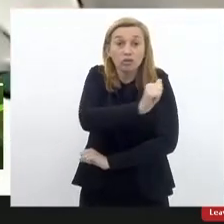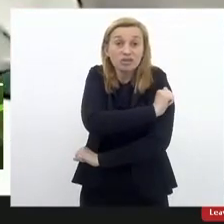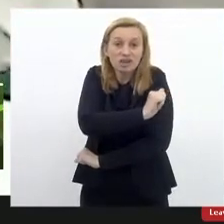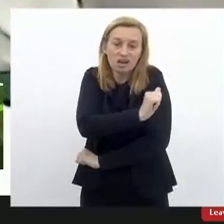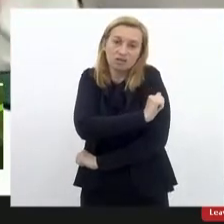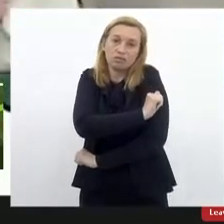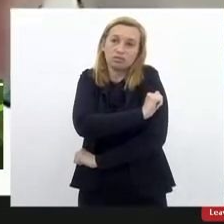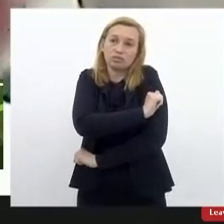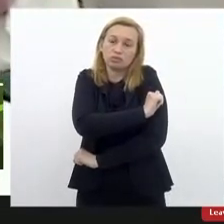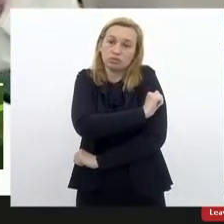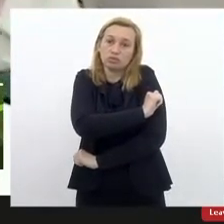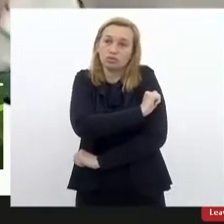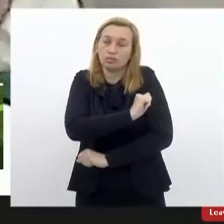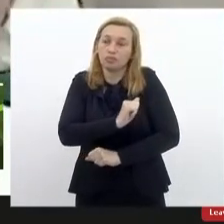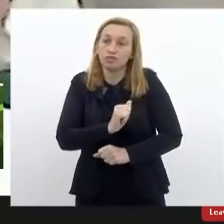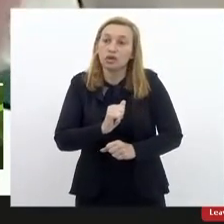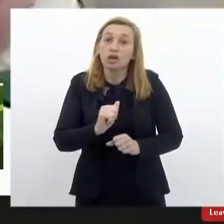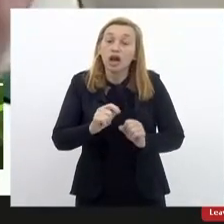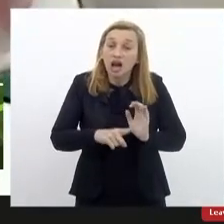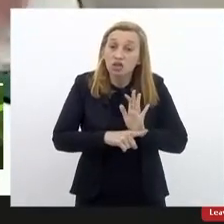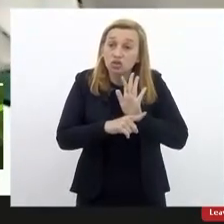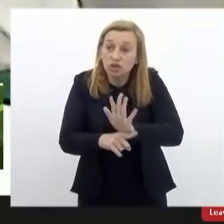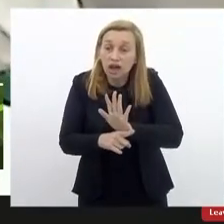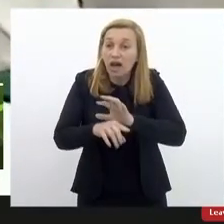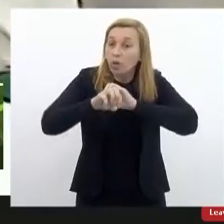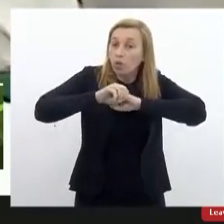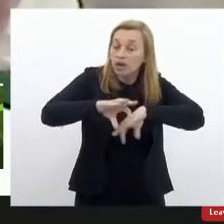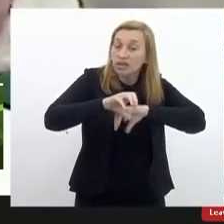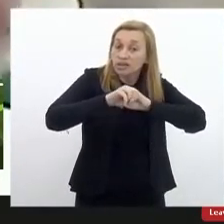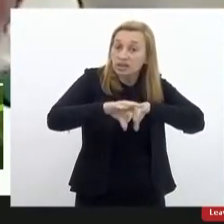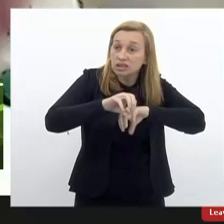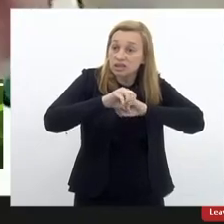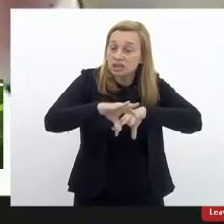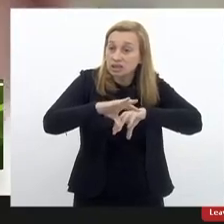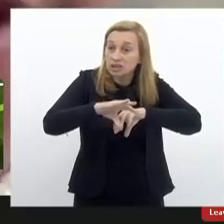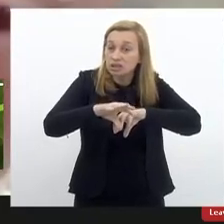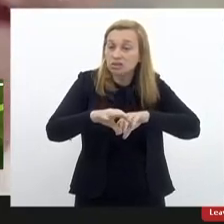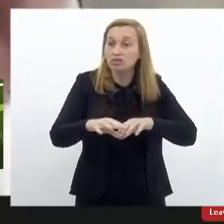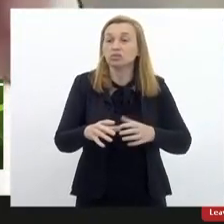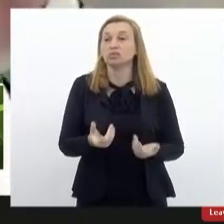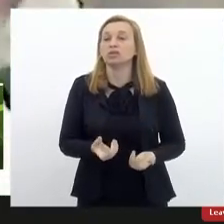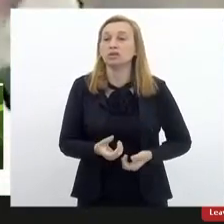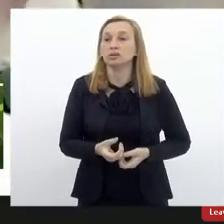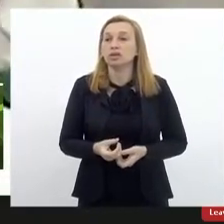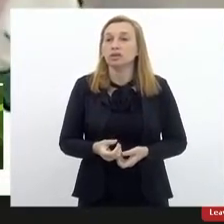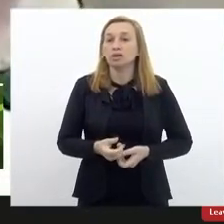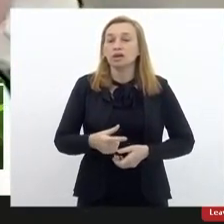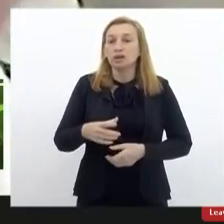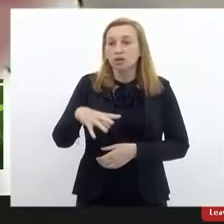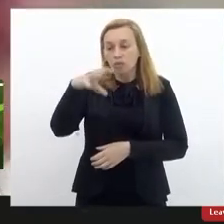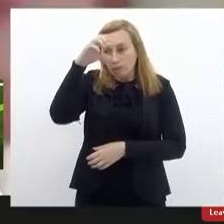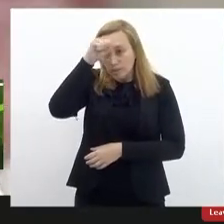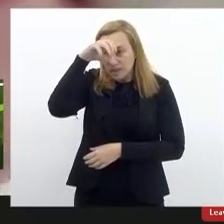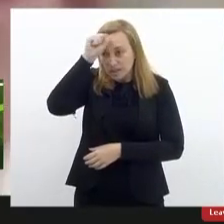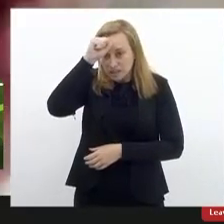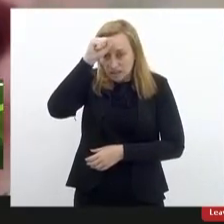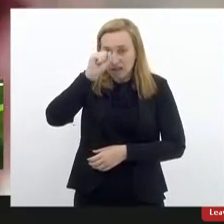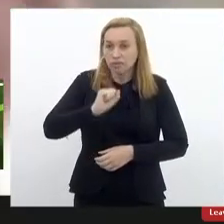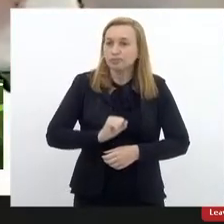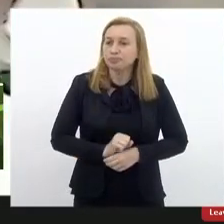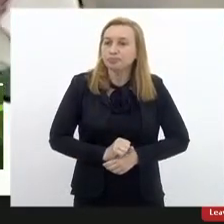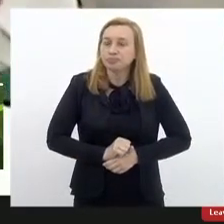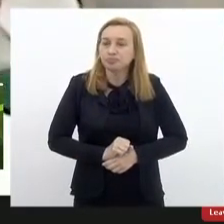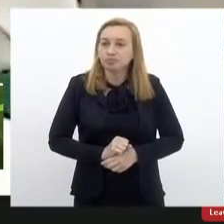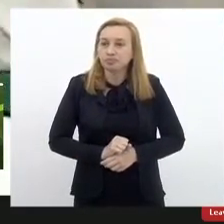recuperação do ensino, de recuperação do aprendizado sem o assodamento